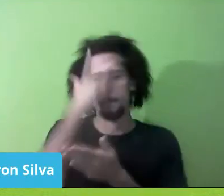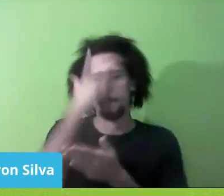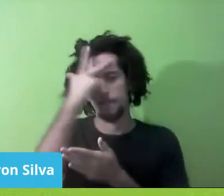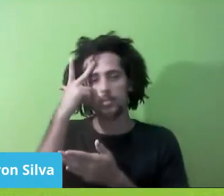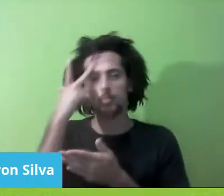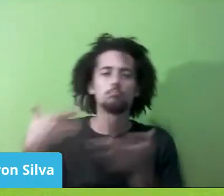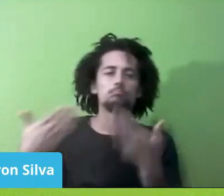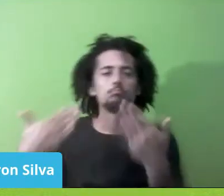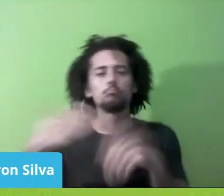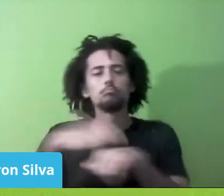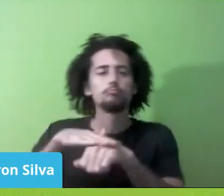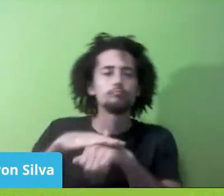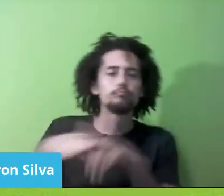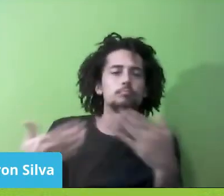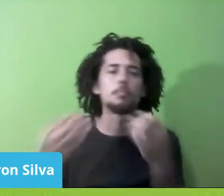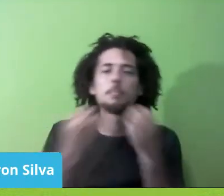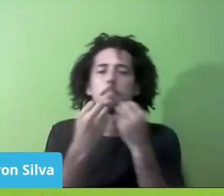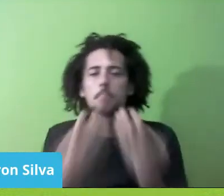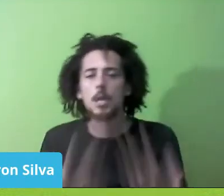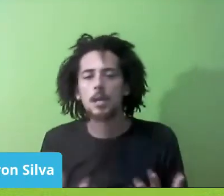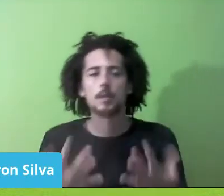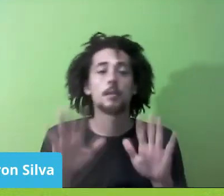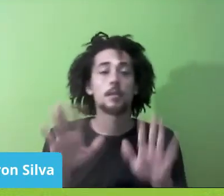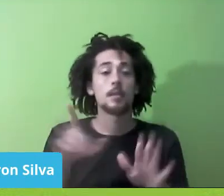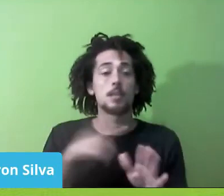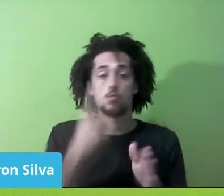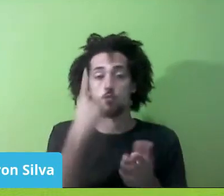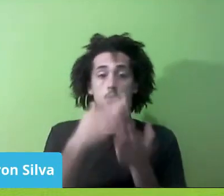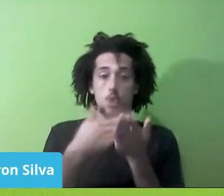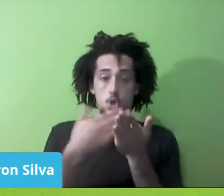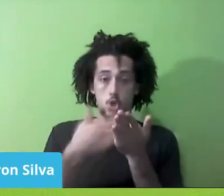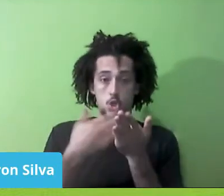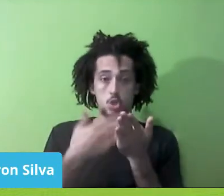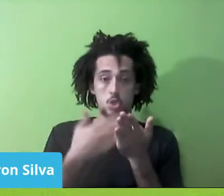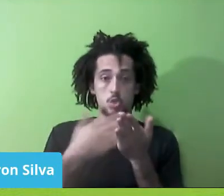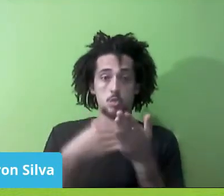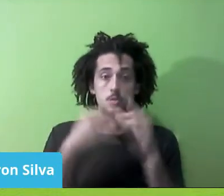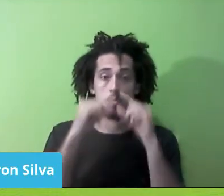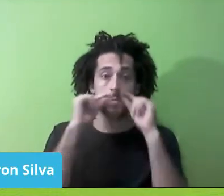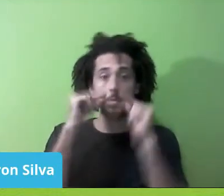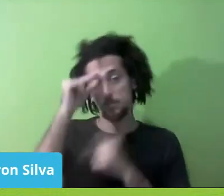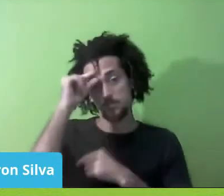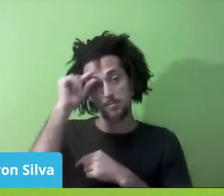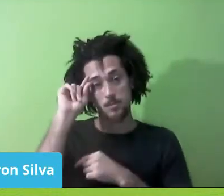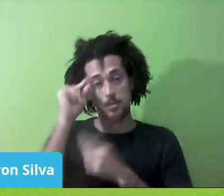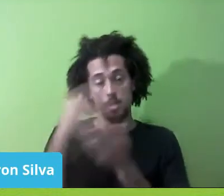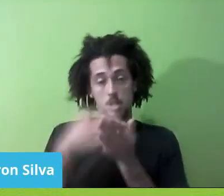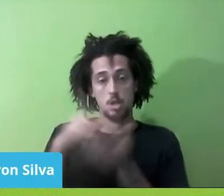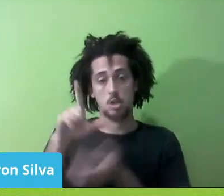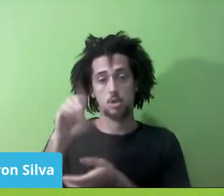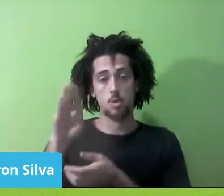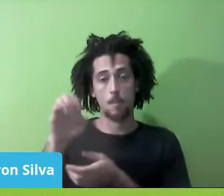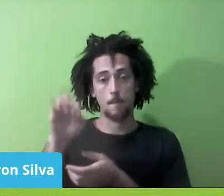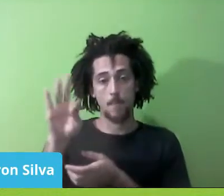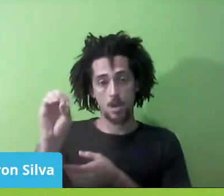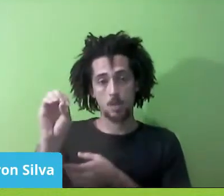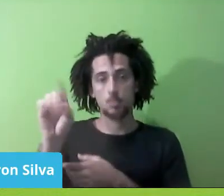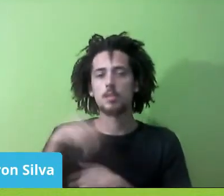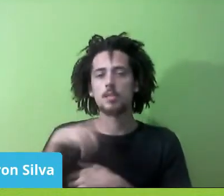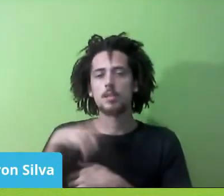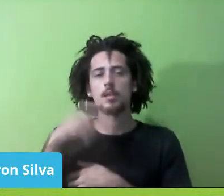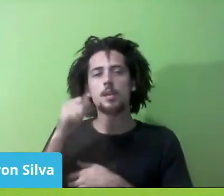tem um livro infantil do Monteiro Lobato, em que a Anastácia é chamada de